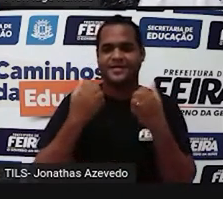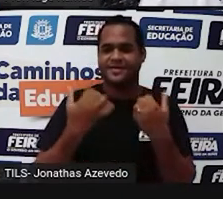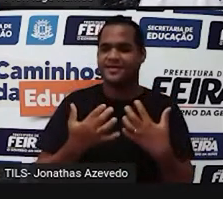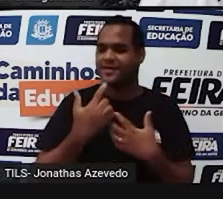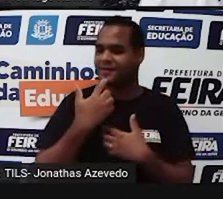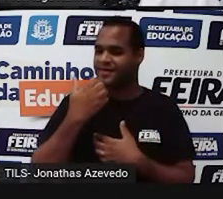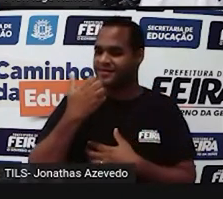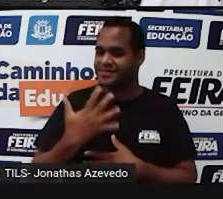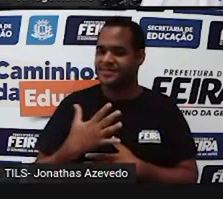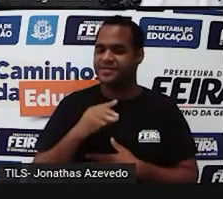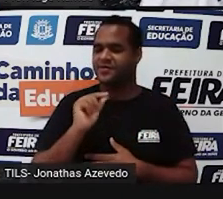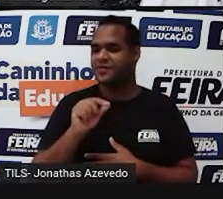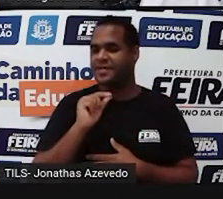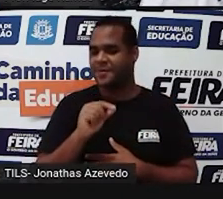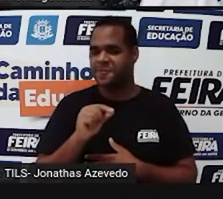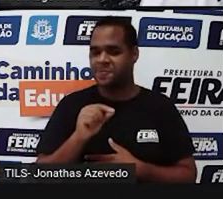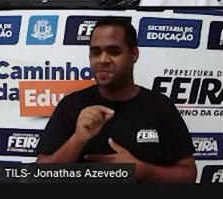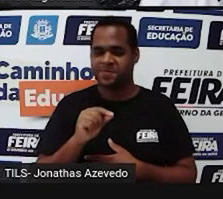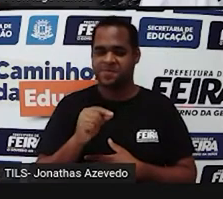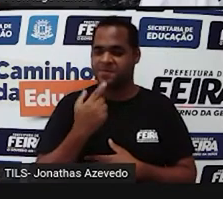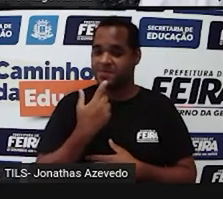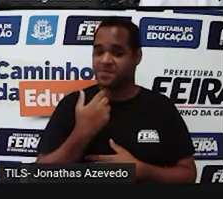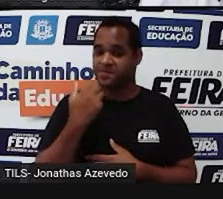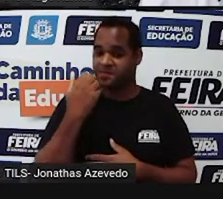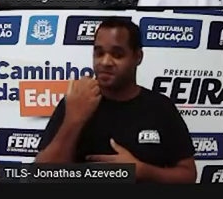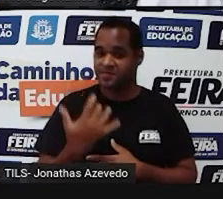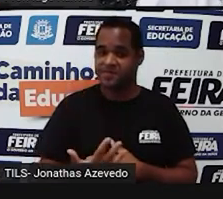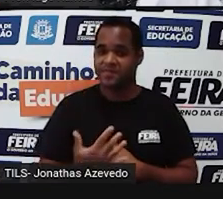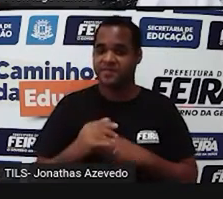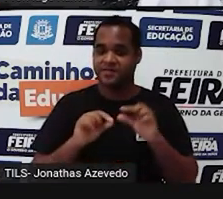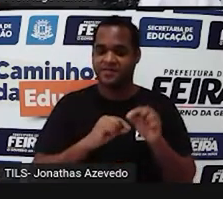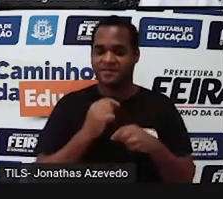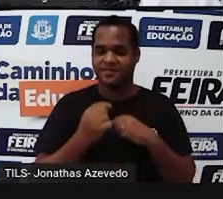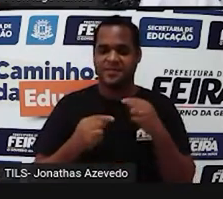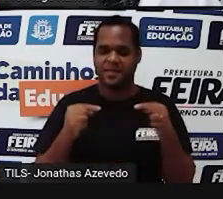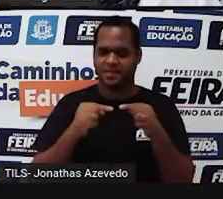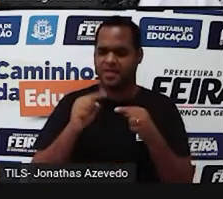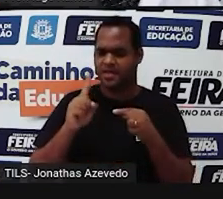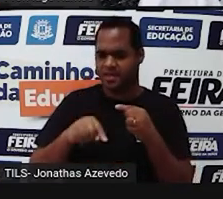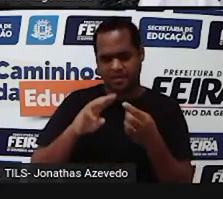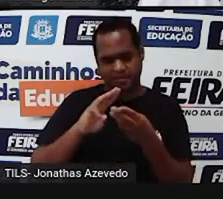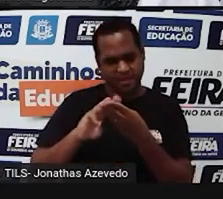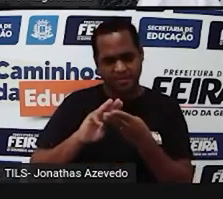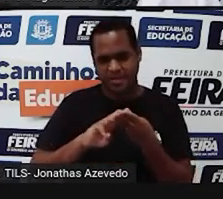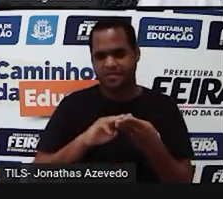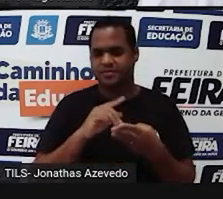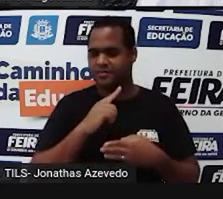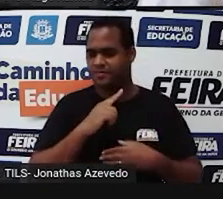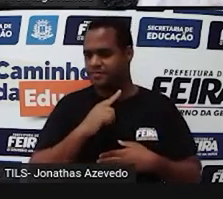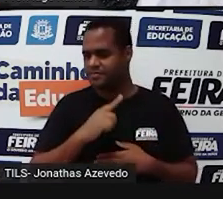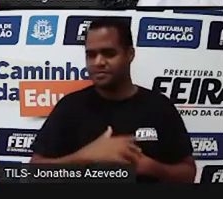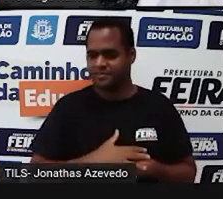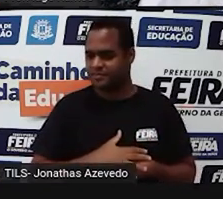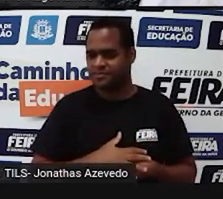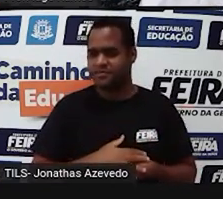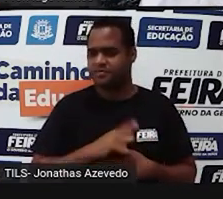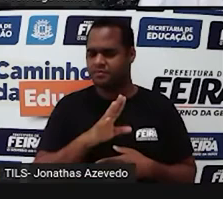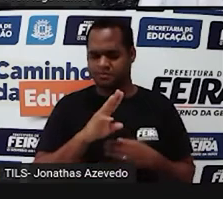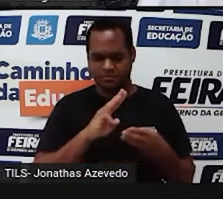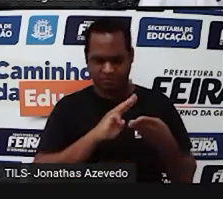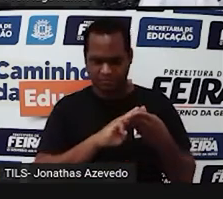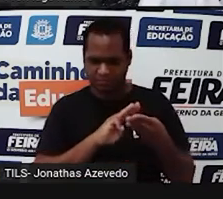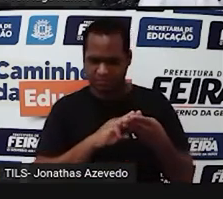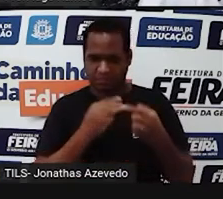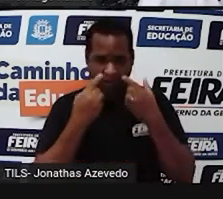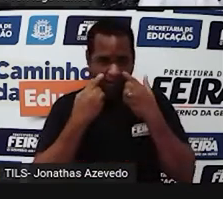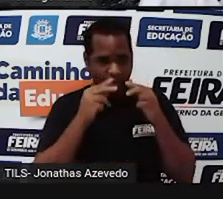fazer um comentário aqui para você sobre a matemática, né? A matemática, como ela é